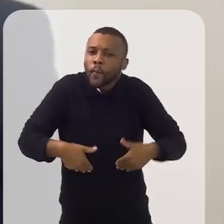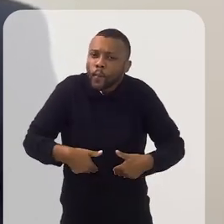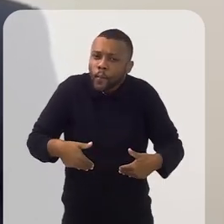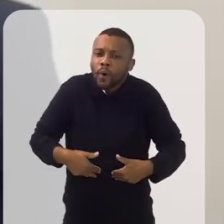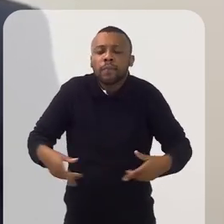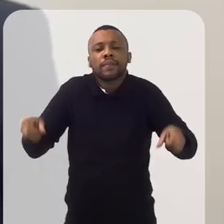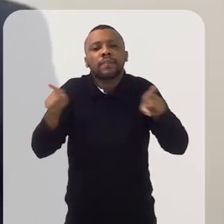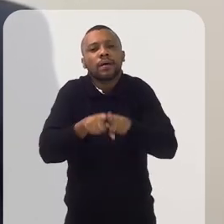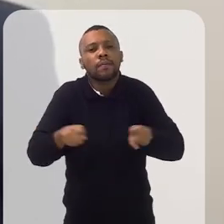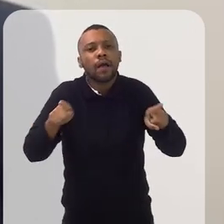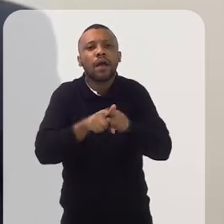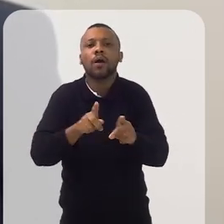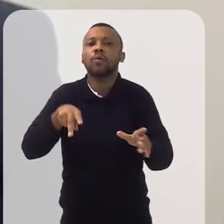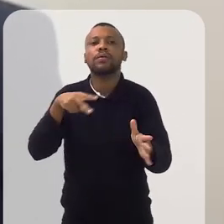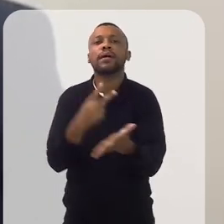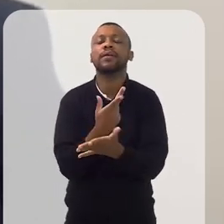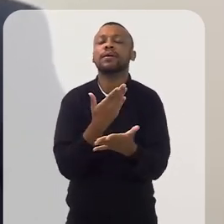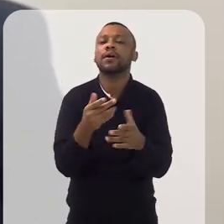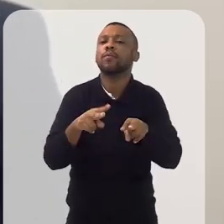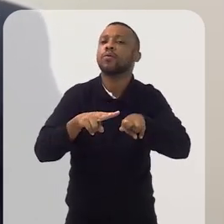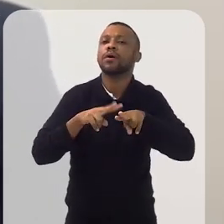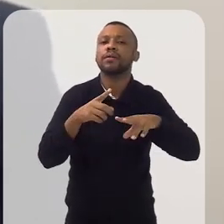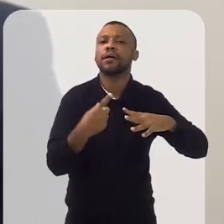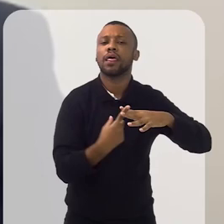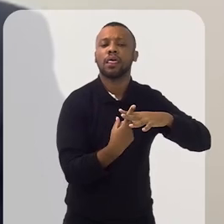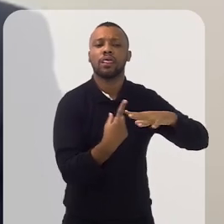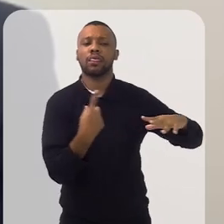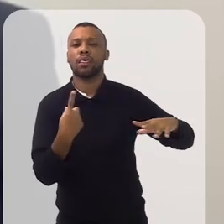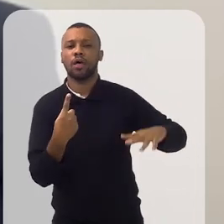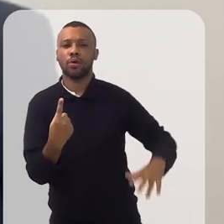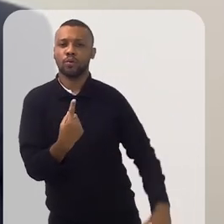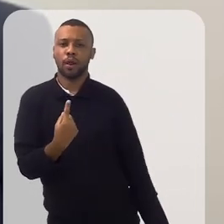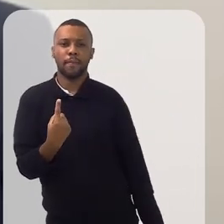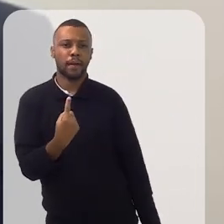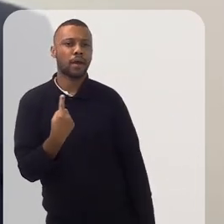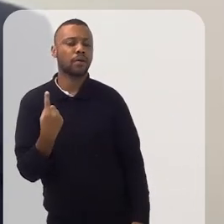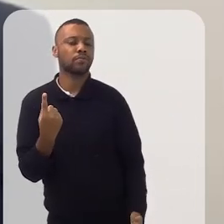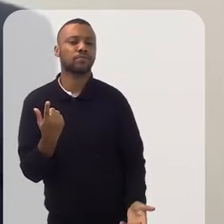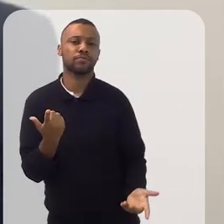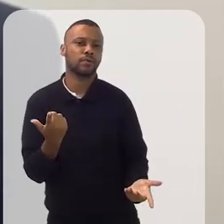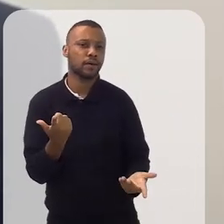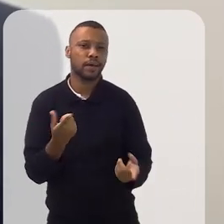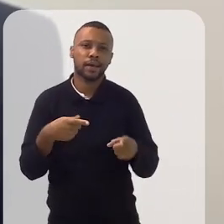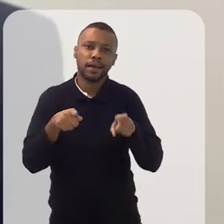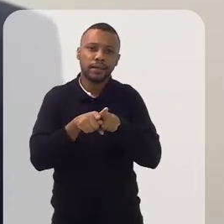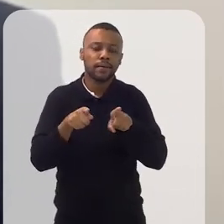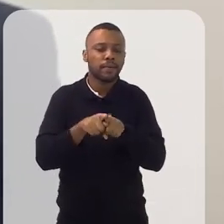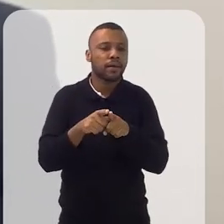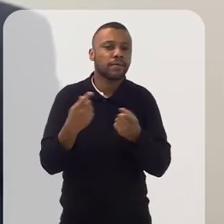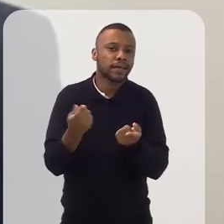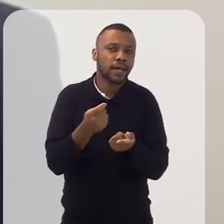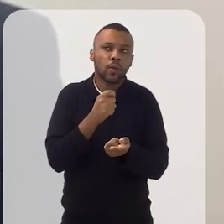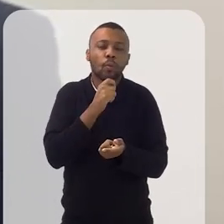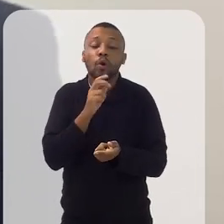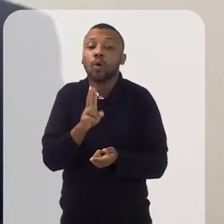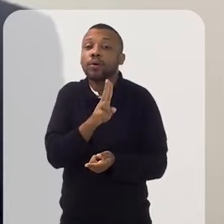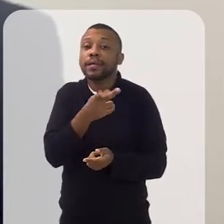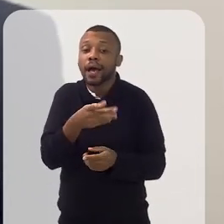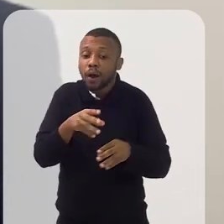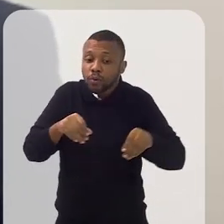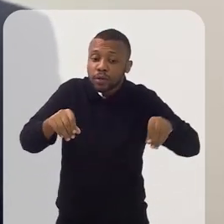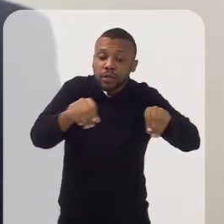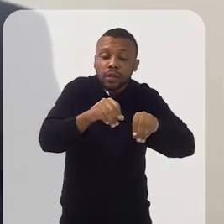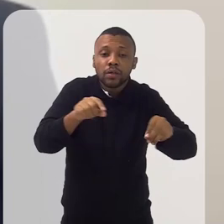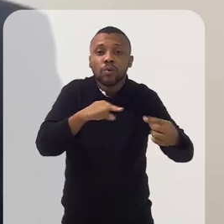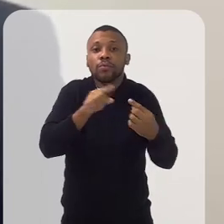acontece pelo isolamento, muitas vezes, e pela não utilização das estruturas do